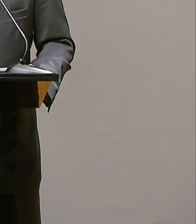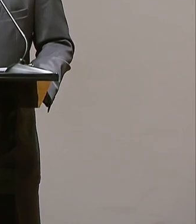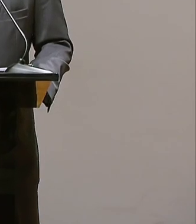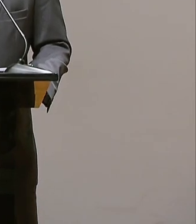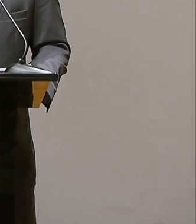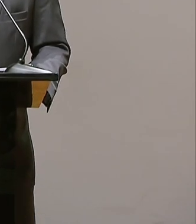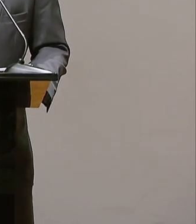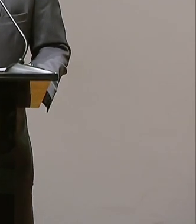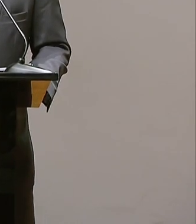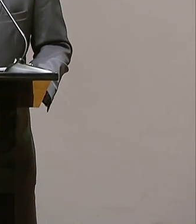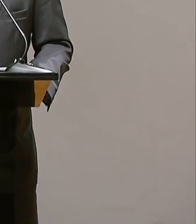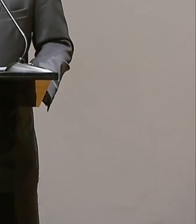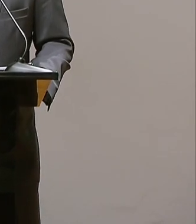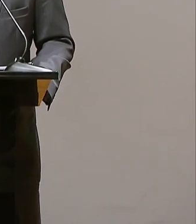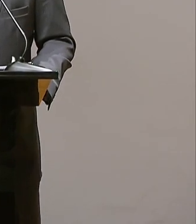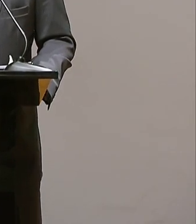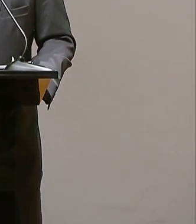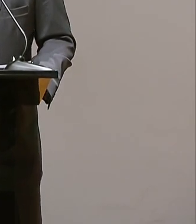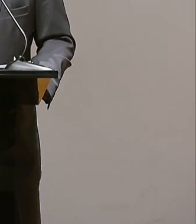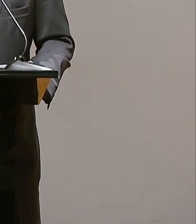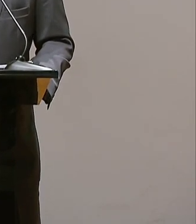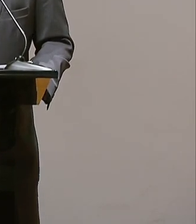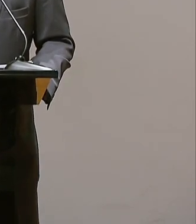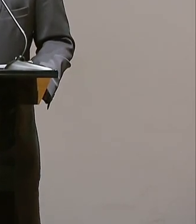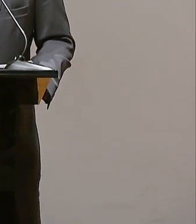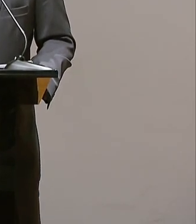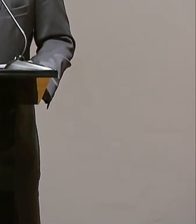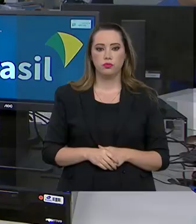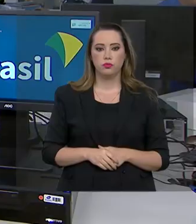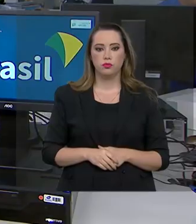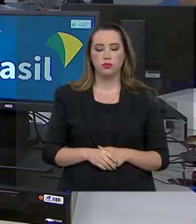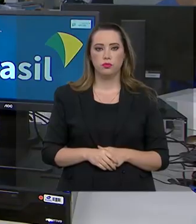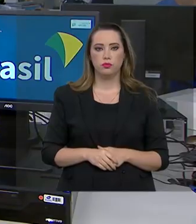países, empresas que querem investir no Brasil.